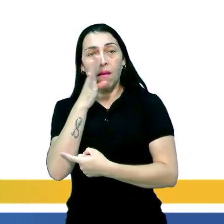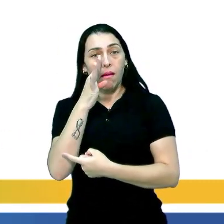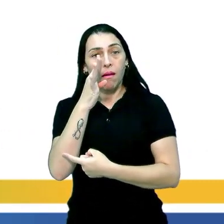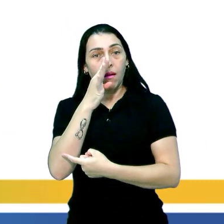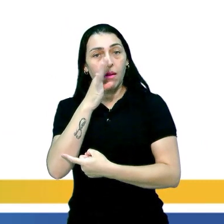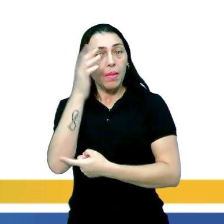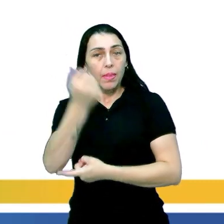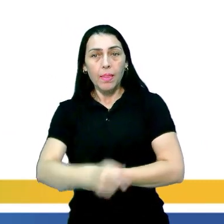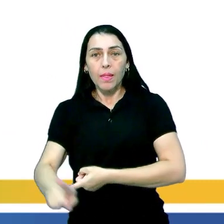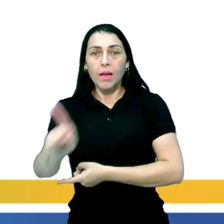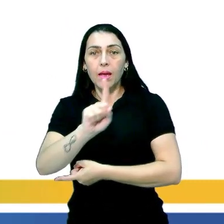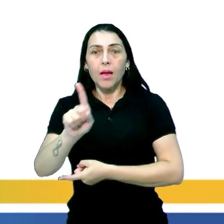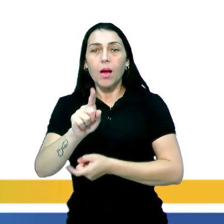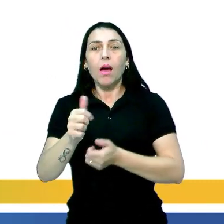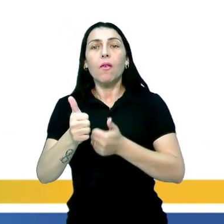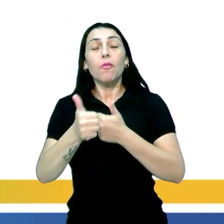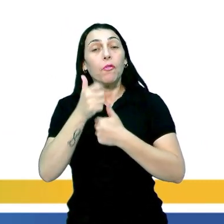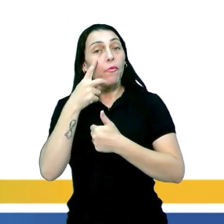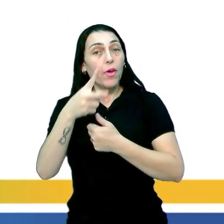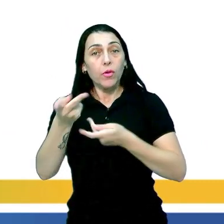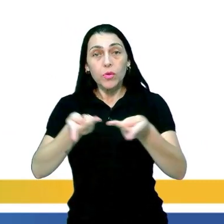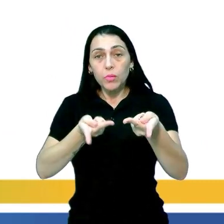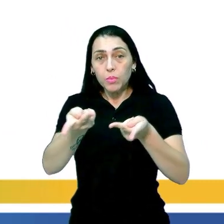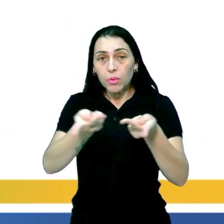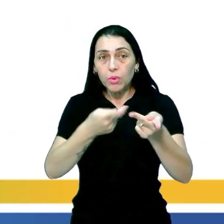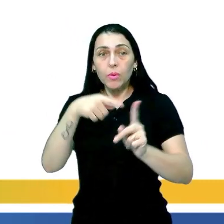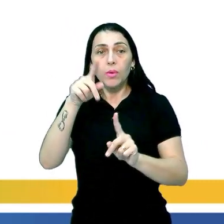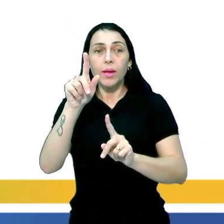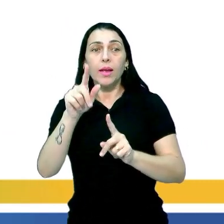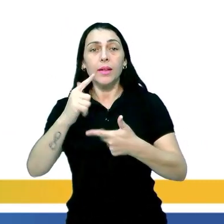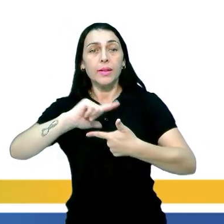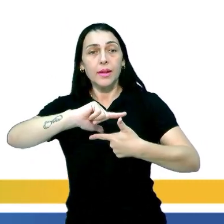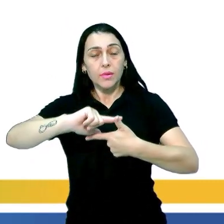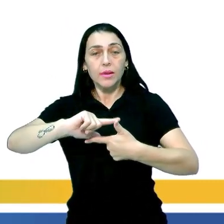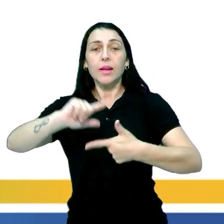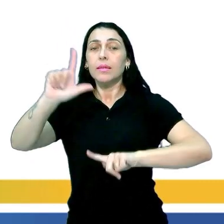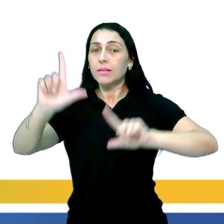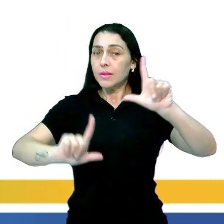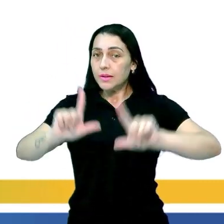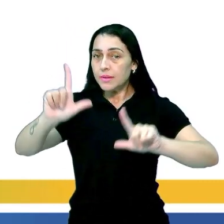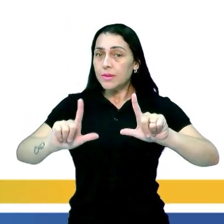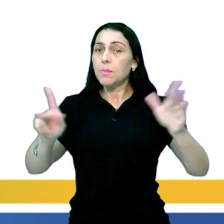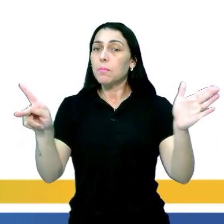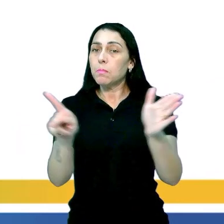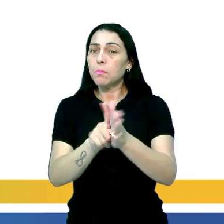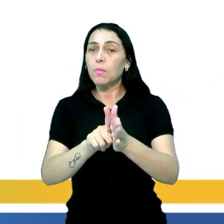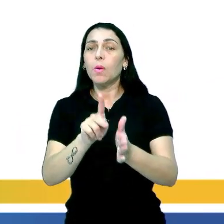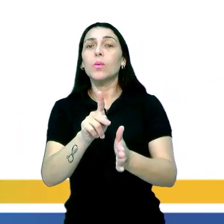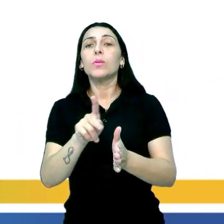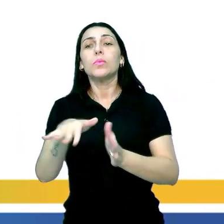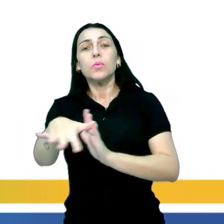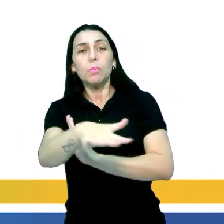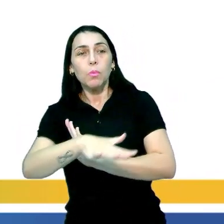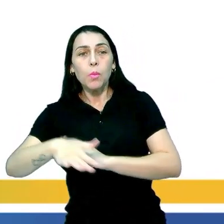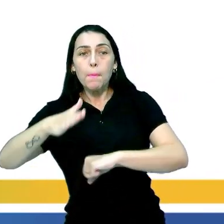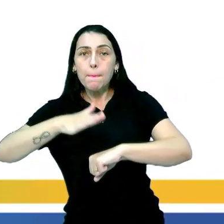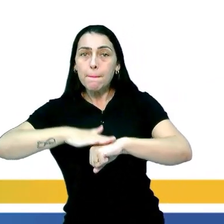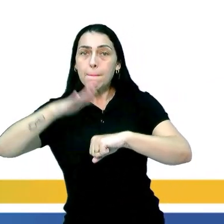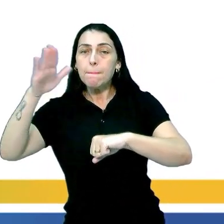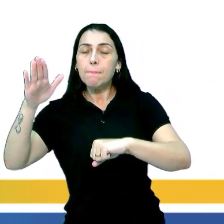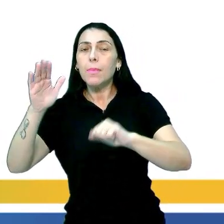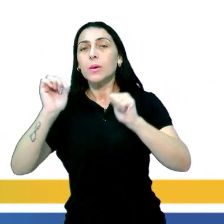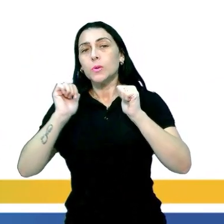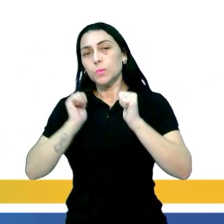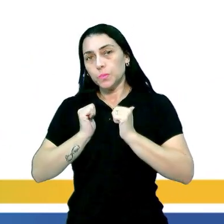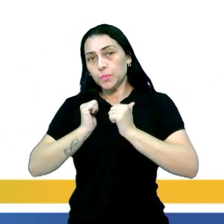internautas não precisam ter que acompanhar os programas tradicionais da TV que são específicos de um público mais